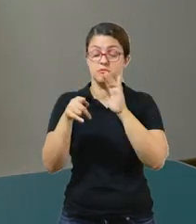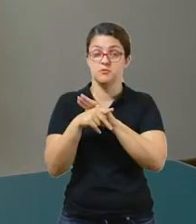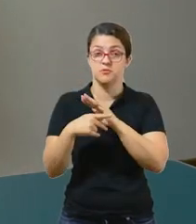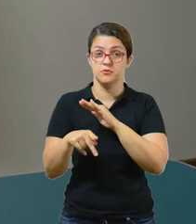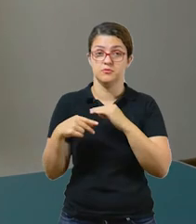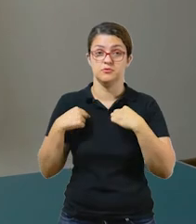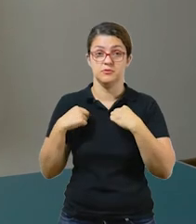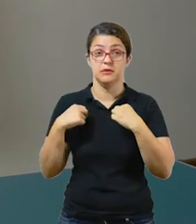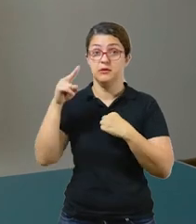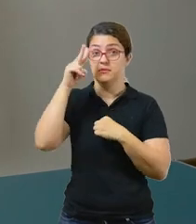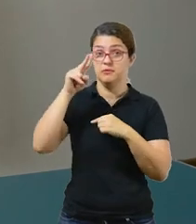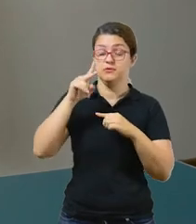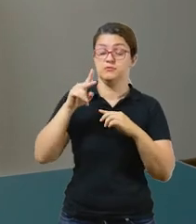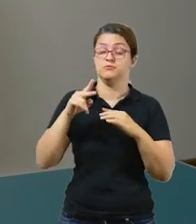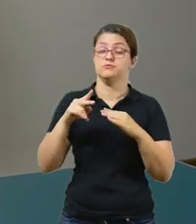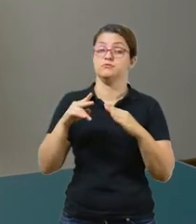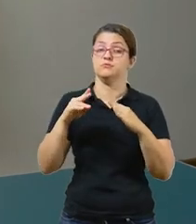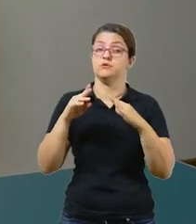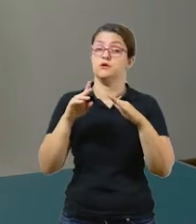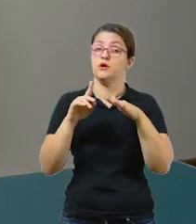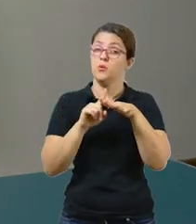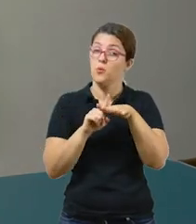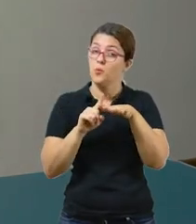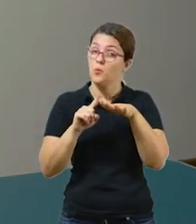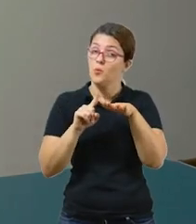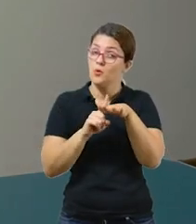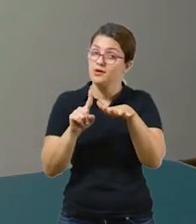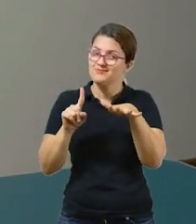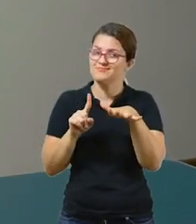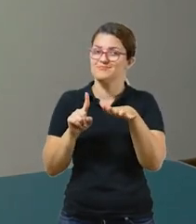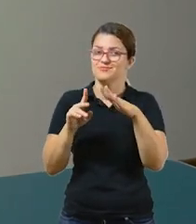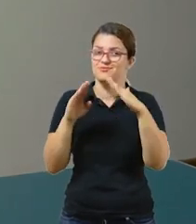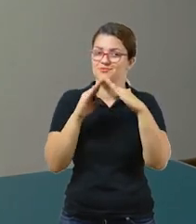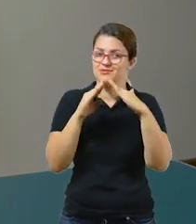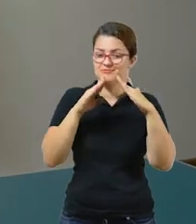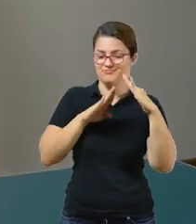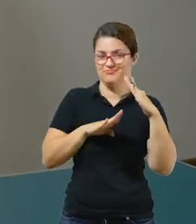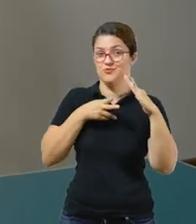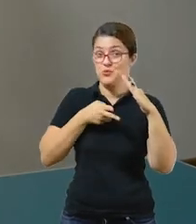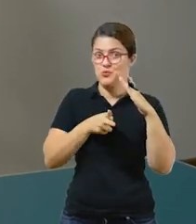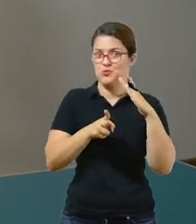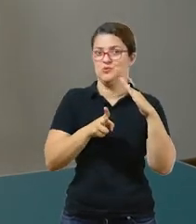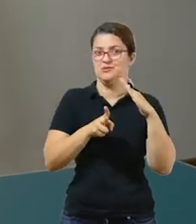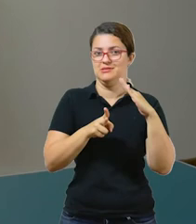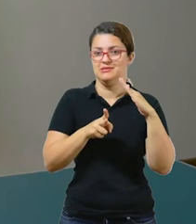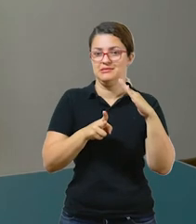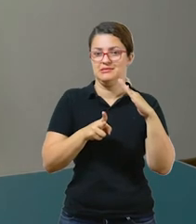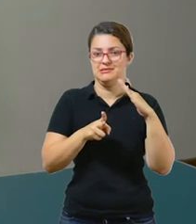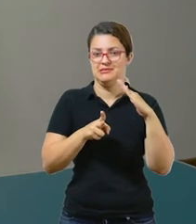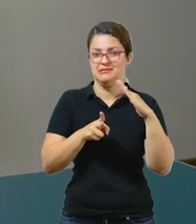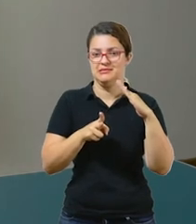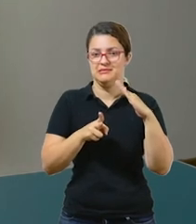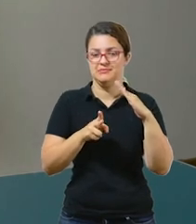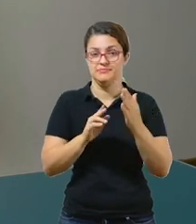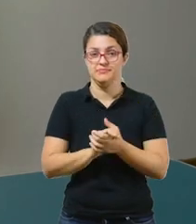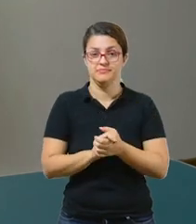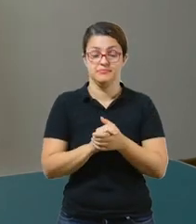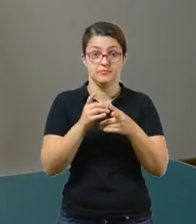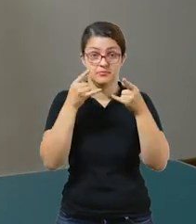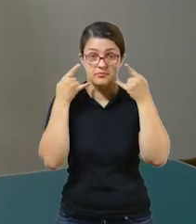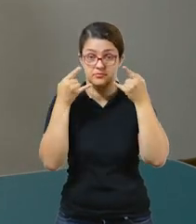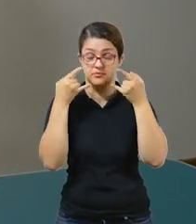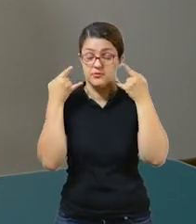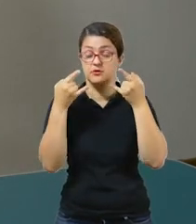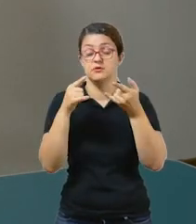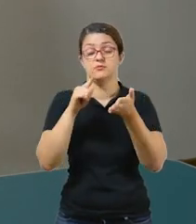não acabou, então a gente precisa usar a máscara em todos os ambientes, ok? Então, mantenha a máscara higienizada